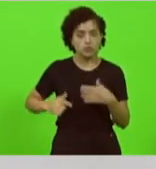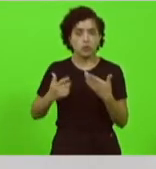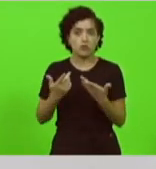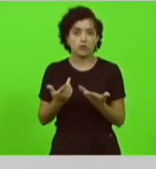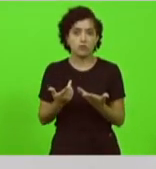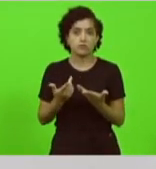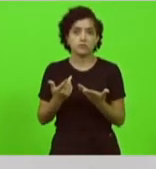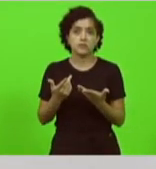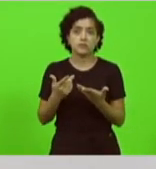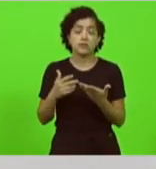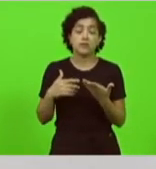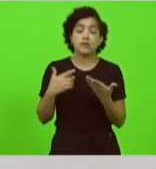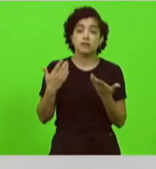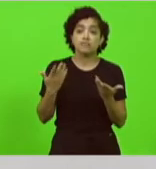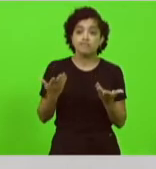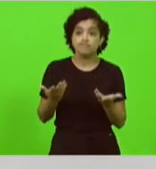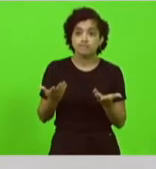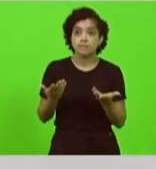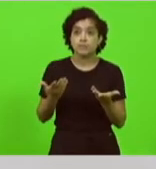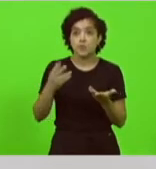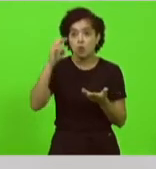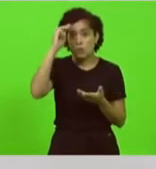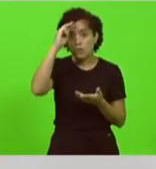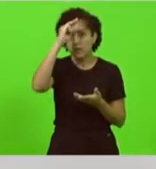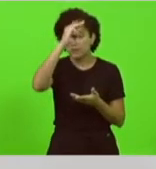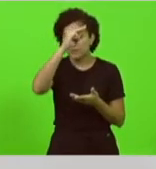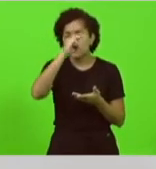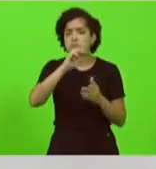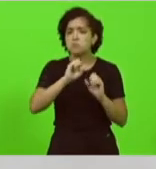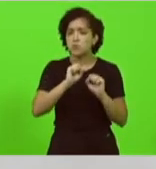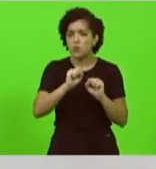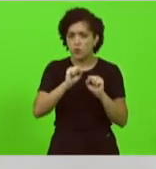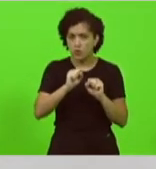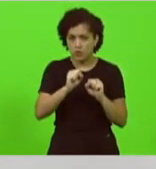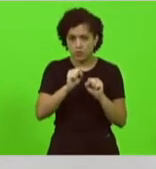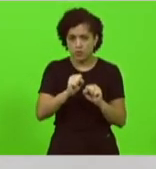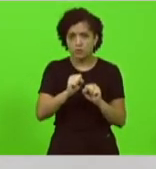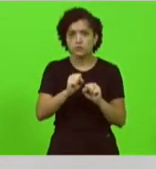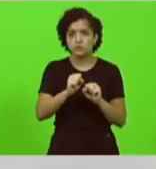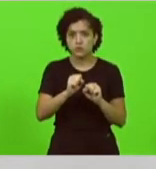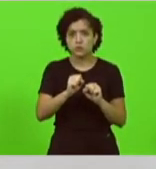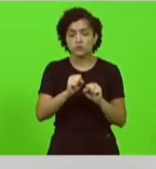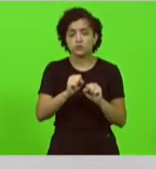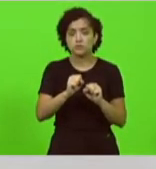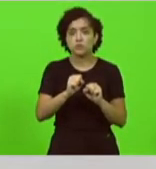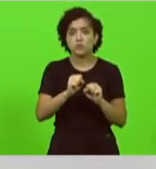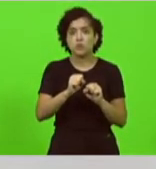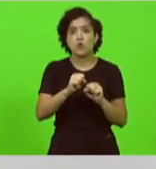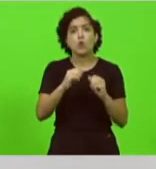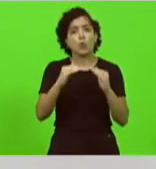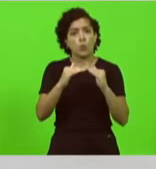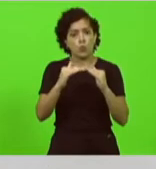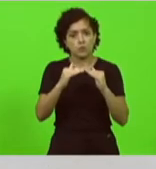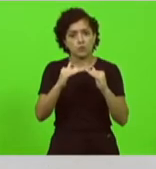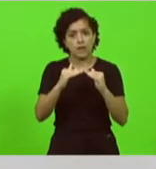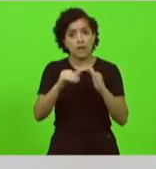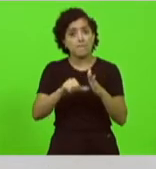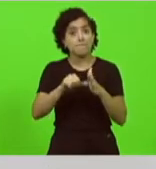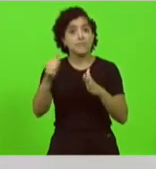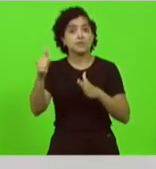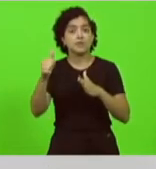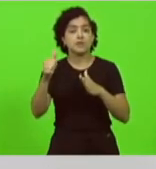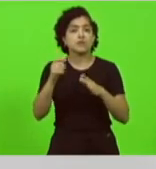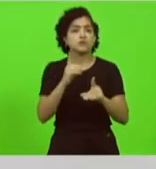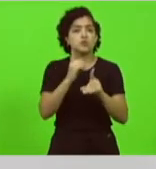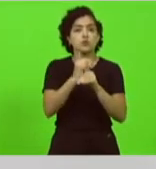aliás o Moisés pode confirmar o que eu vou dizer para vocês agora primeira vez que eu encontrei com o Moisés primeira vez que eu conversei com